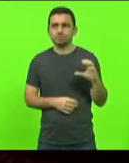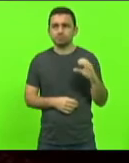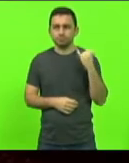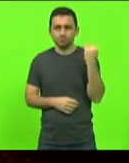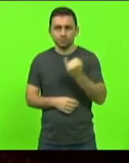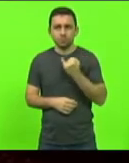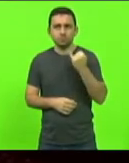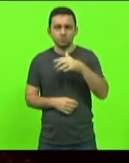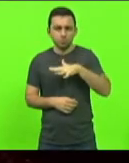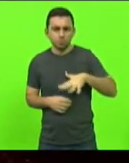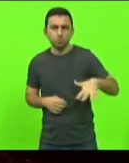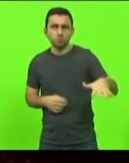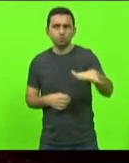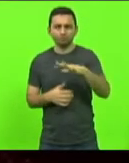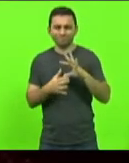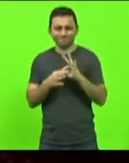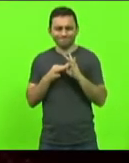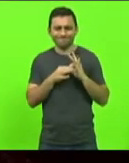todo, no seu conjunto.